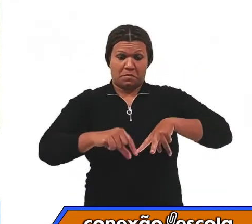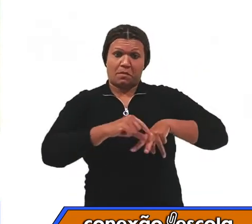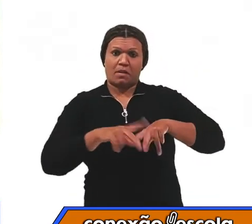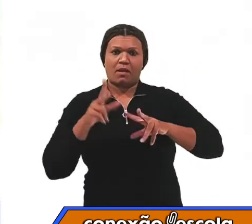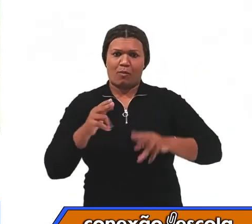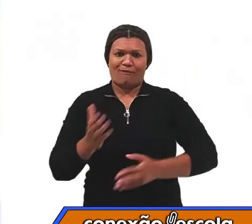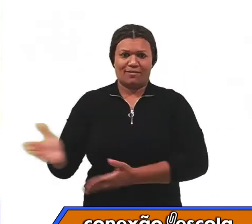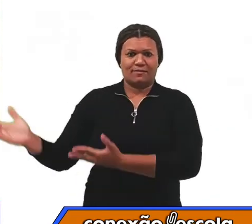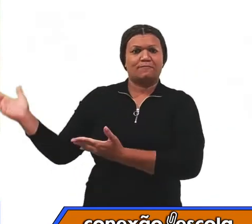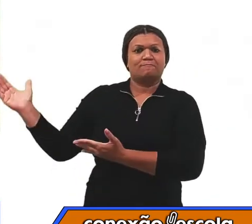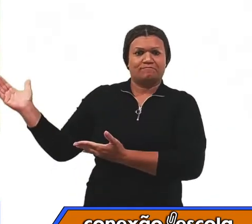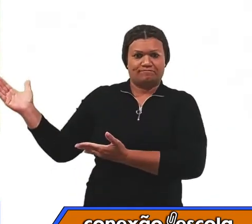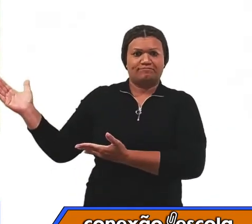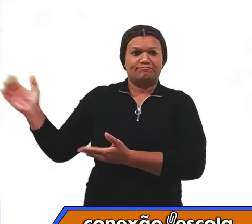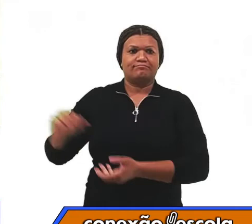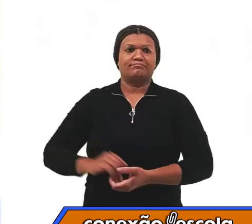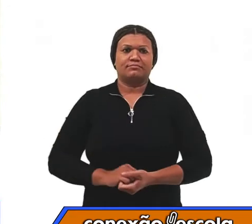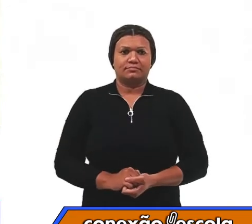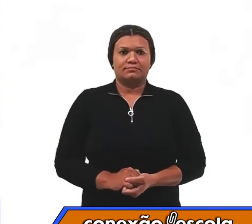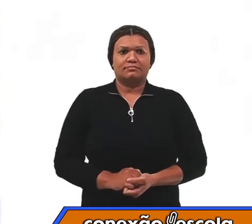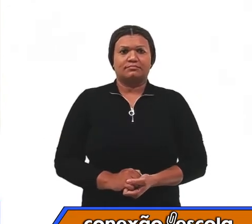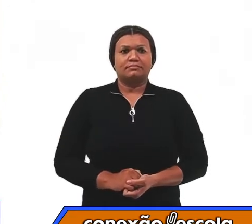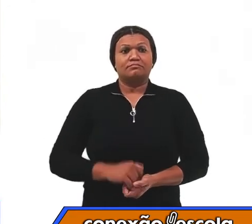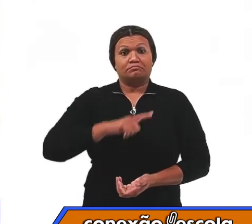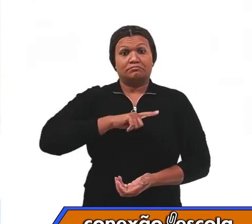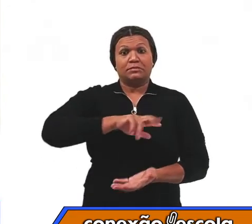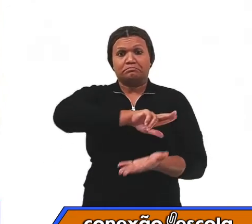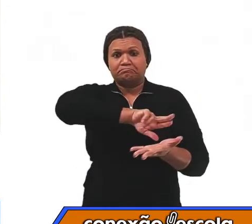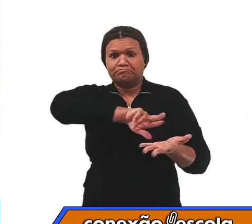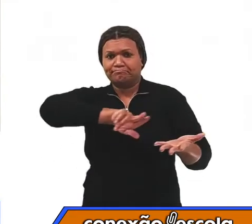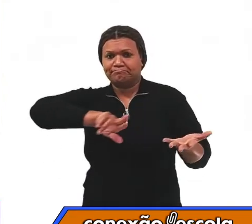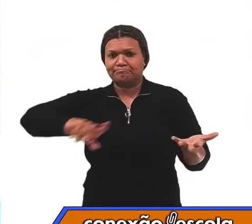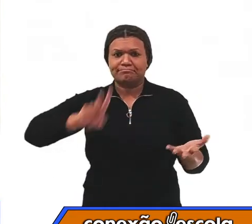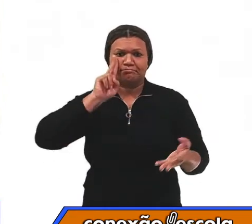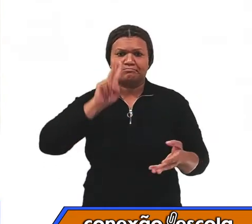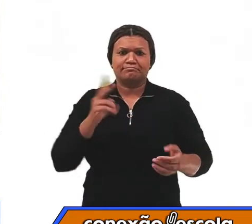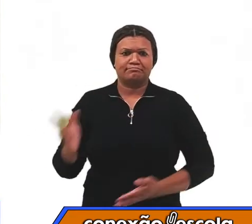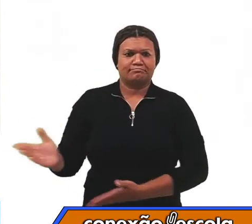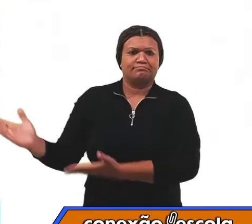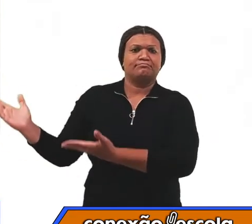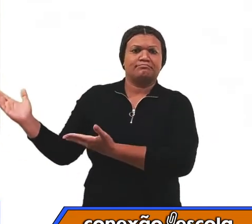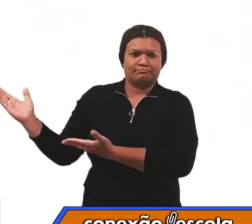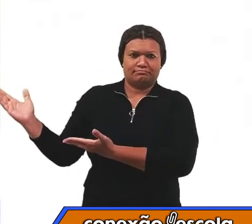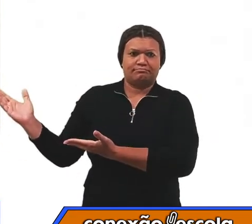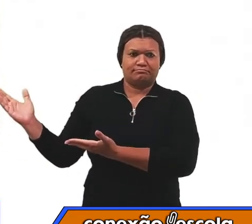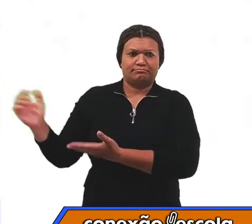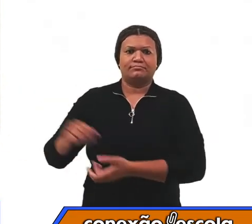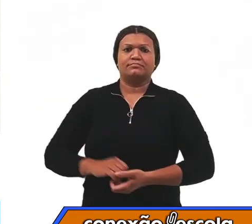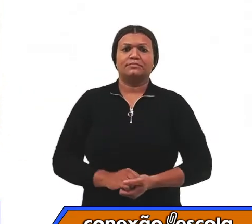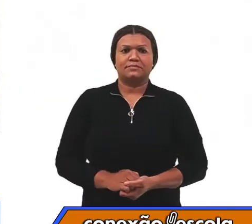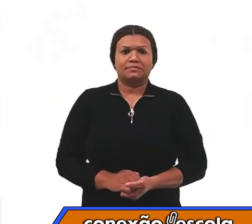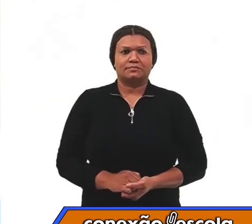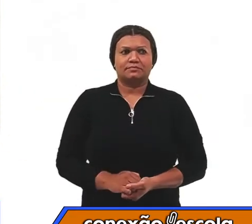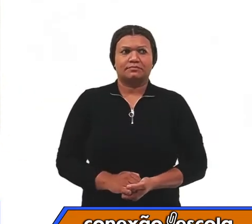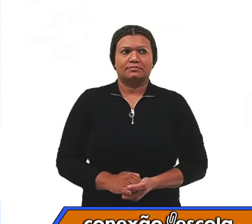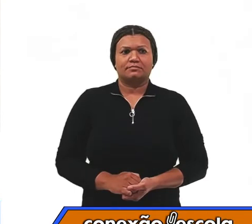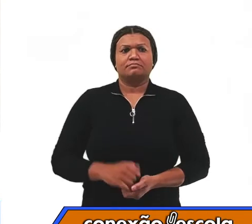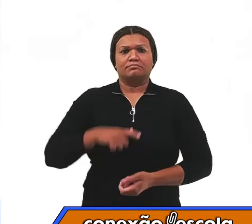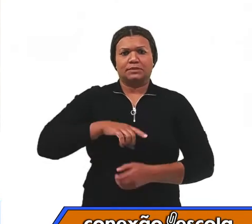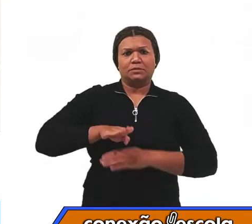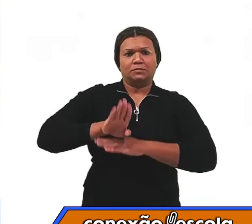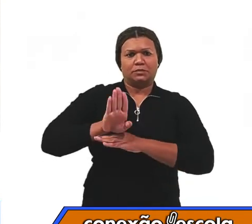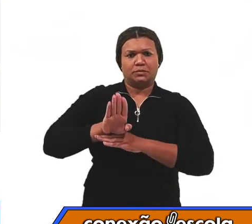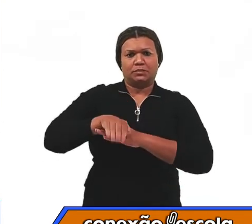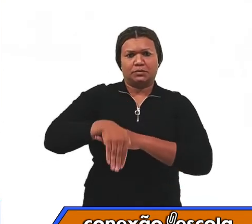aparelhos e exercícios. Tem aqueles para os músculos extensores e flexores. Os músculos laterais